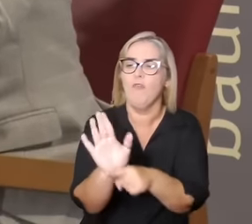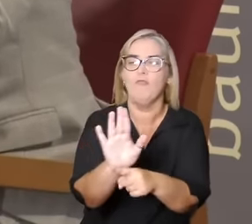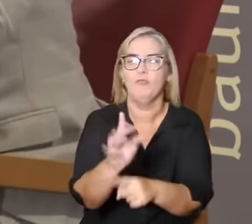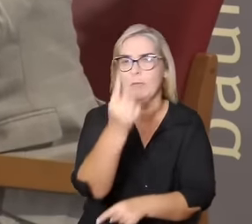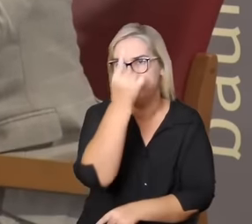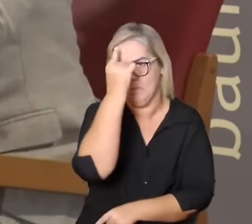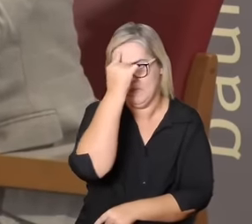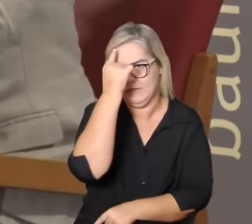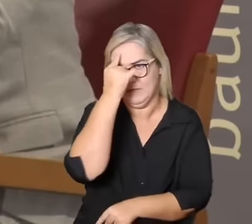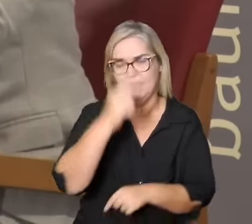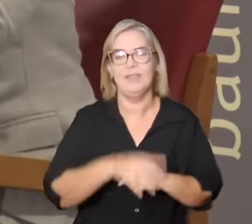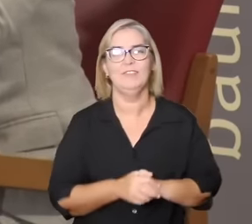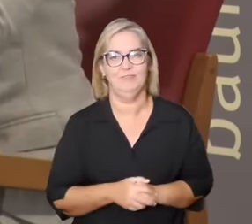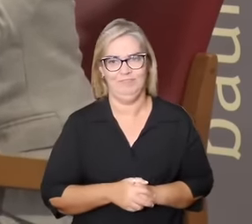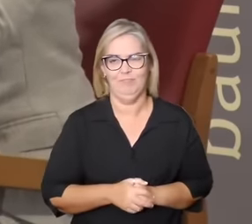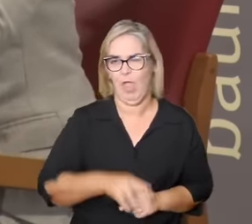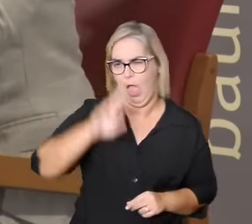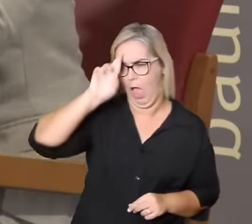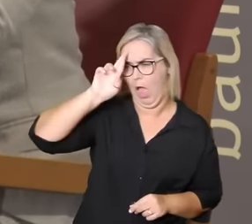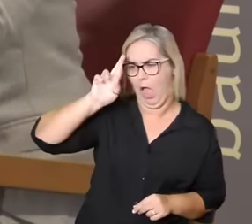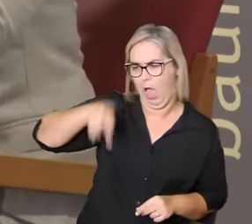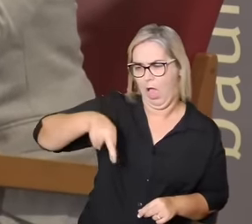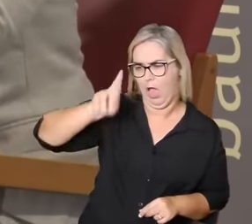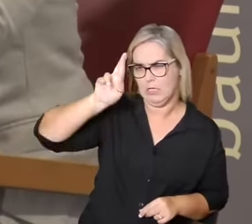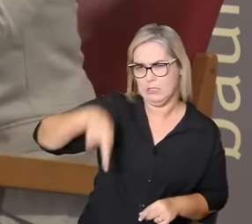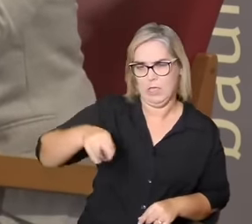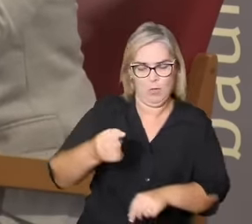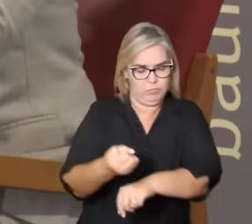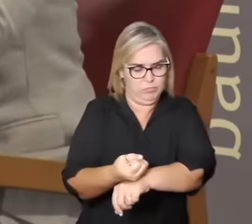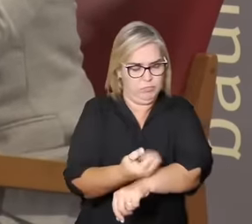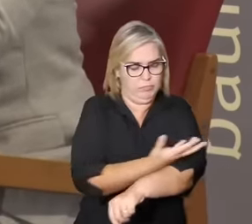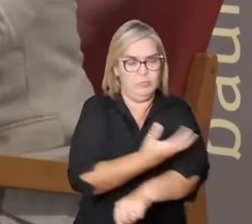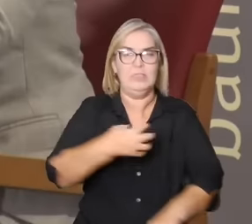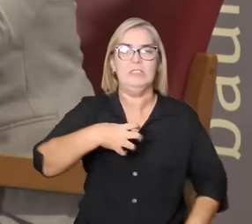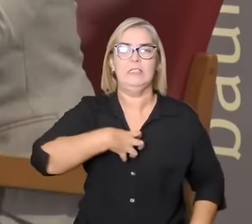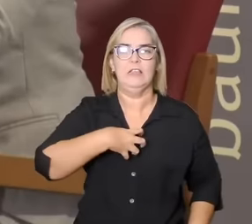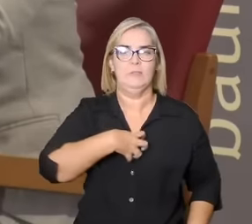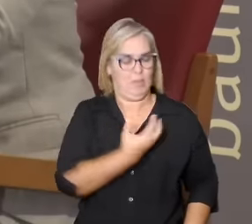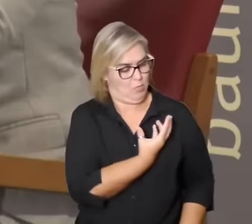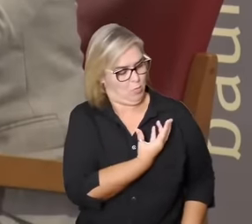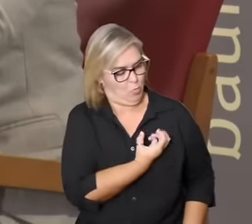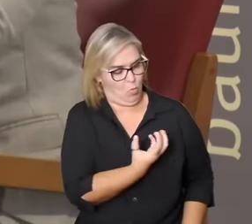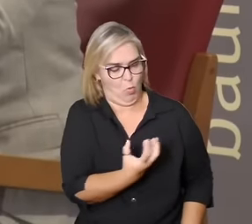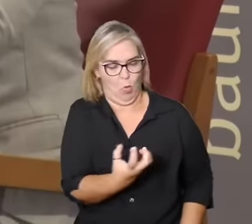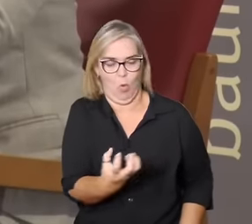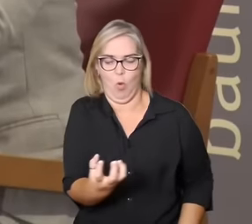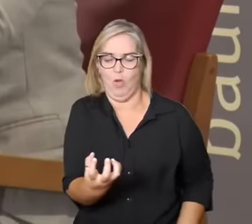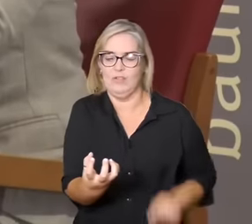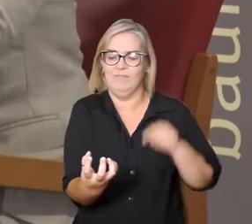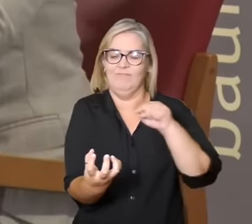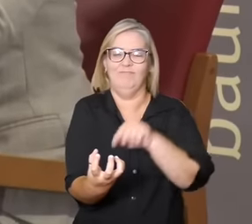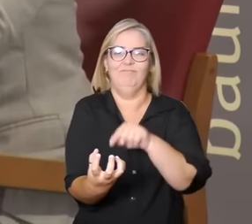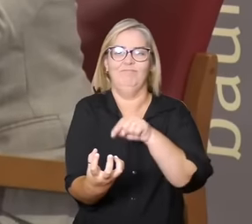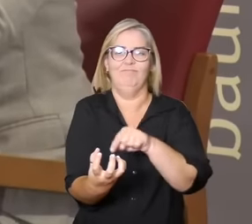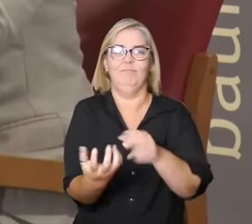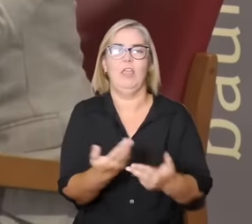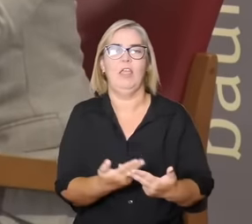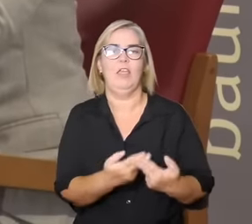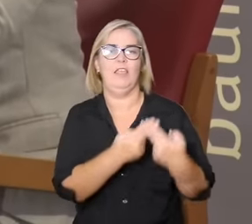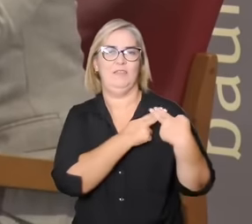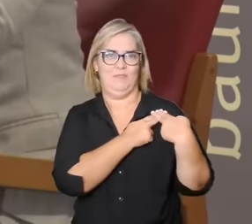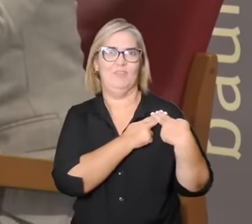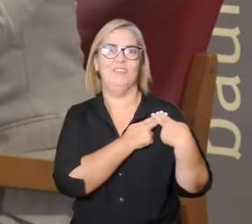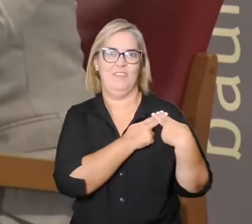fonte da razão, mas é a fonte das emoções e sentimentos. Essas coisas não estão separadas. Pensar um ato